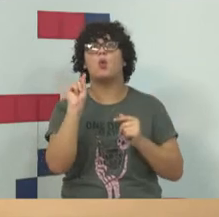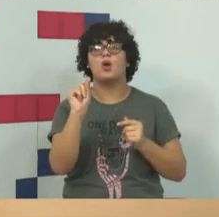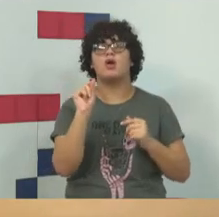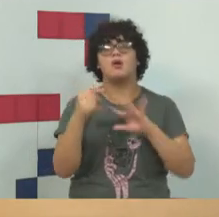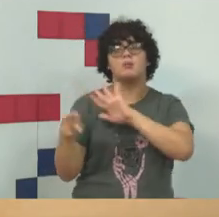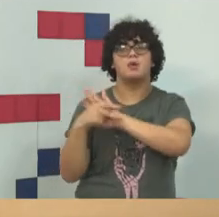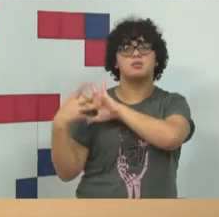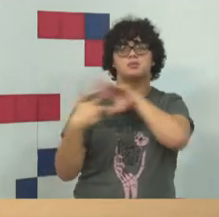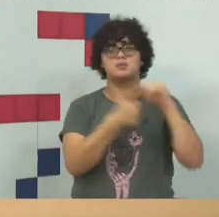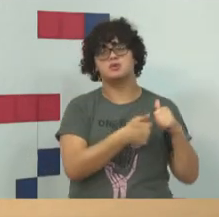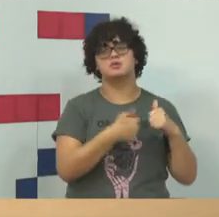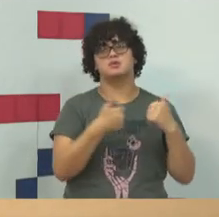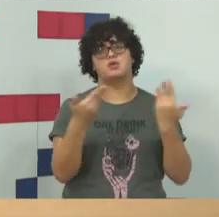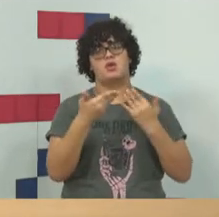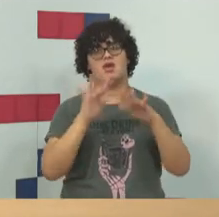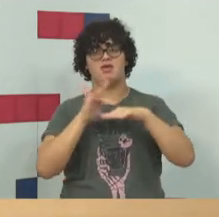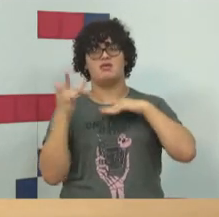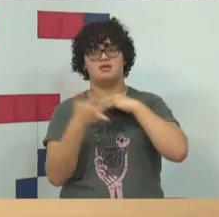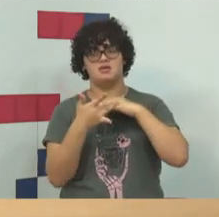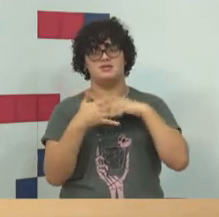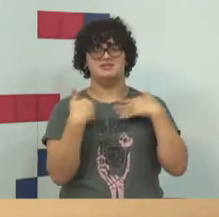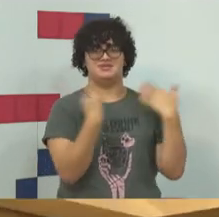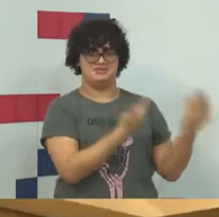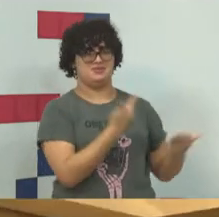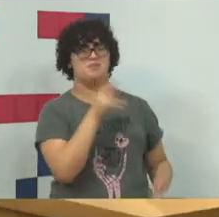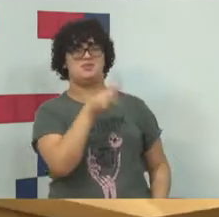mundialização dessa rede. Professora.